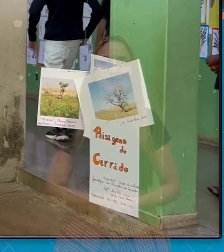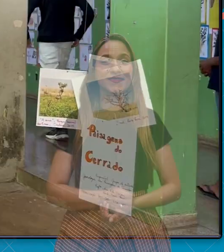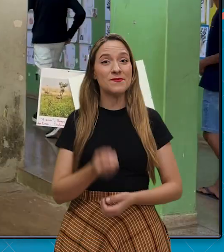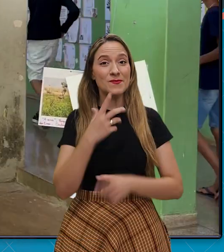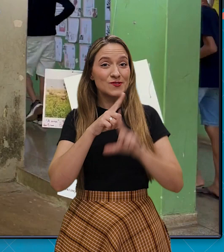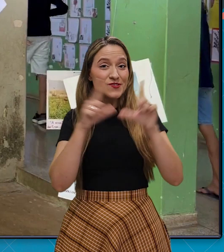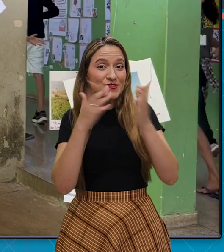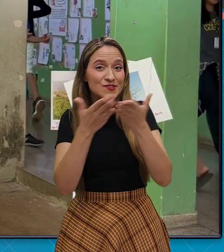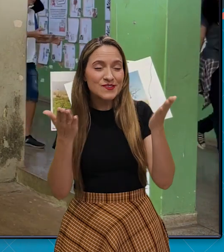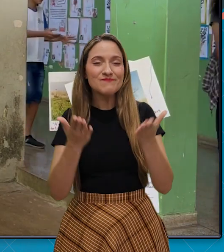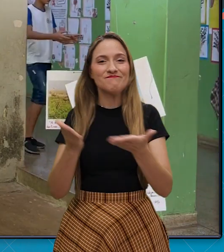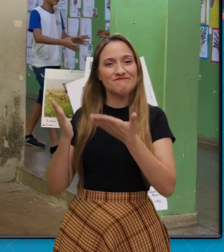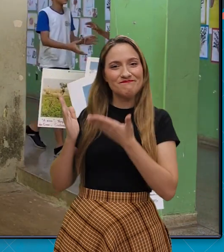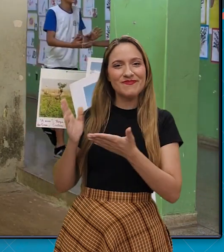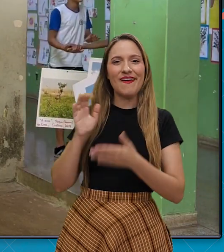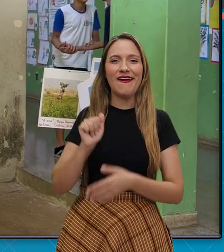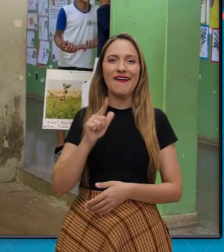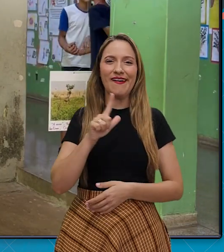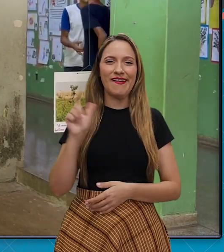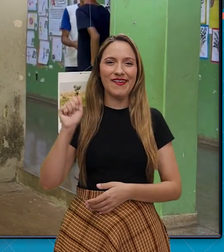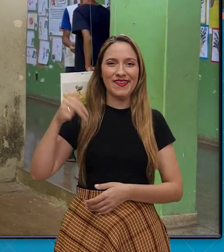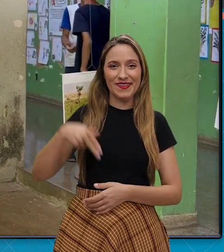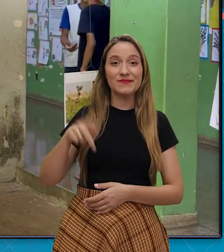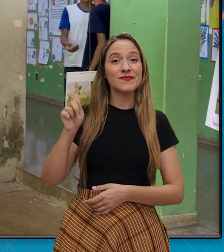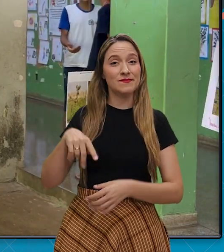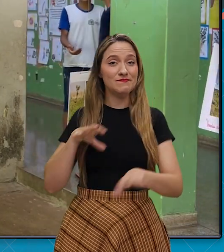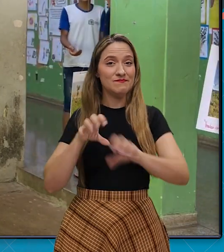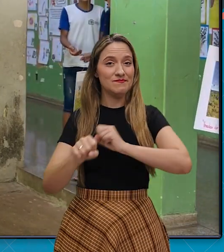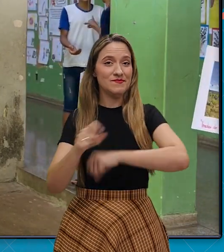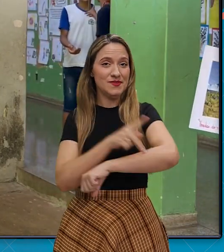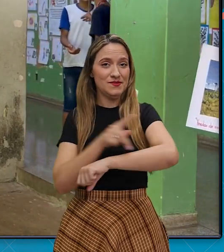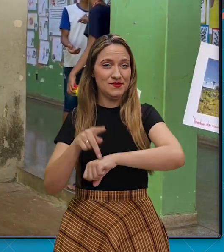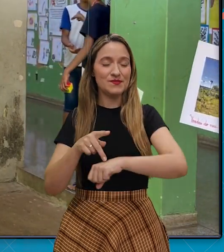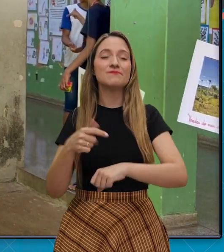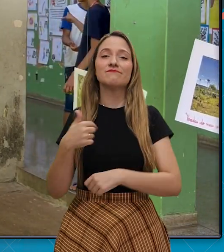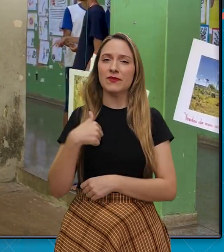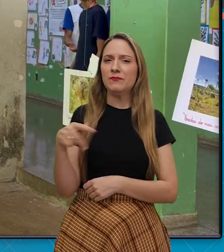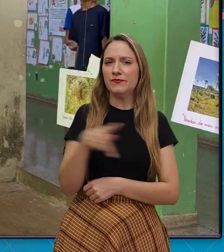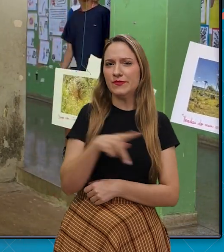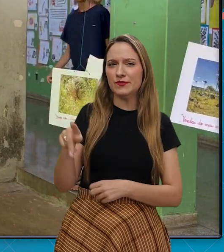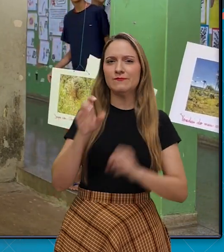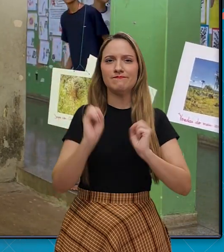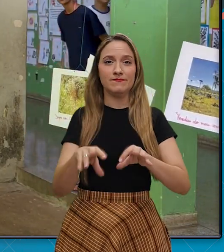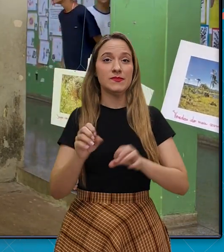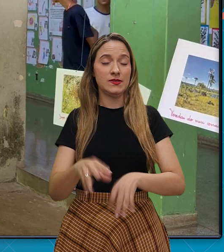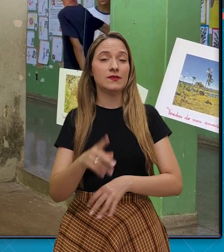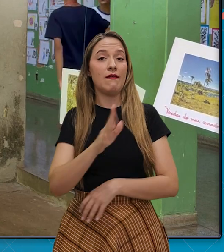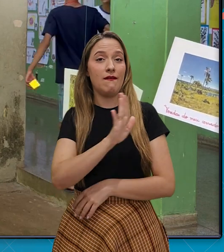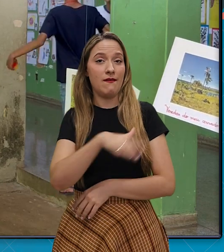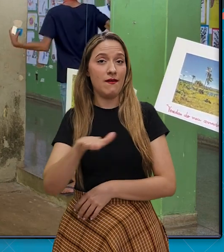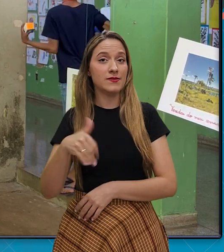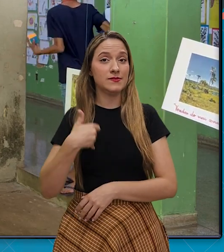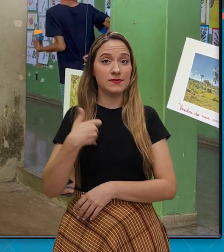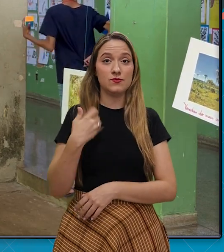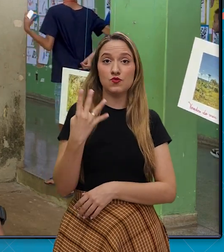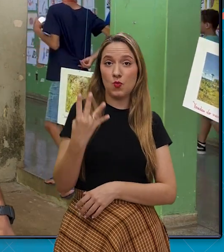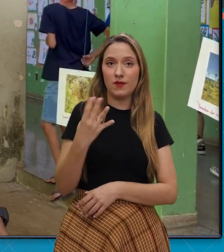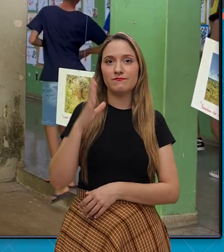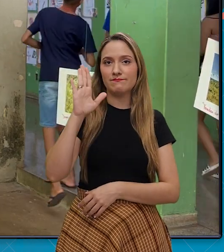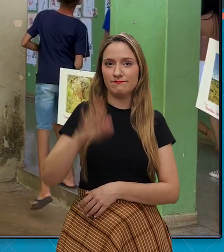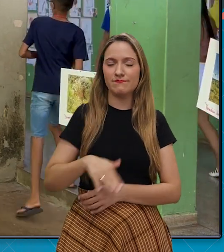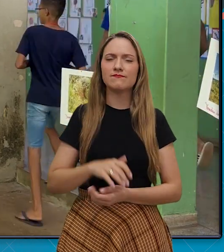Bom dia. Meu nome é Alan, eu sou pedagogo, estou como professor de uma turma de 4 anos no Vespertino. Achei